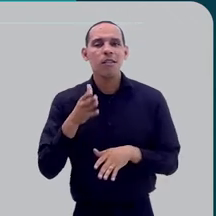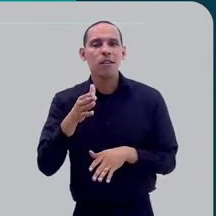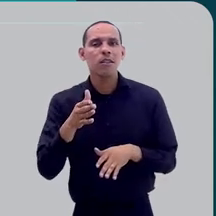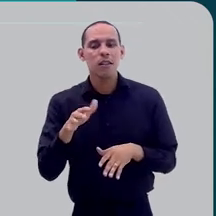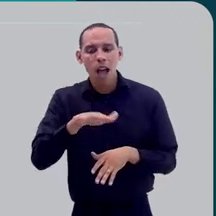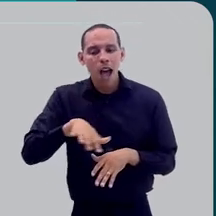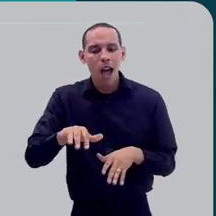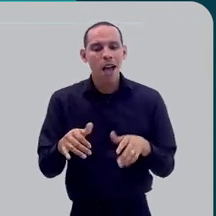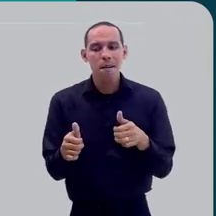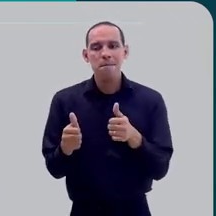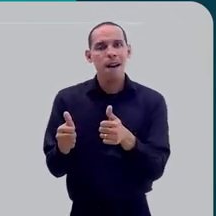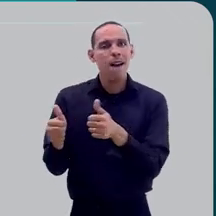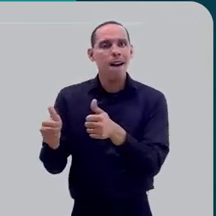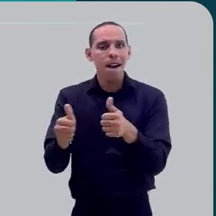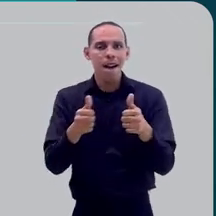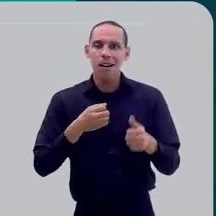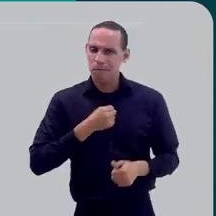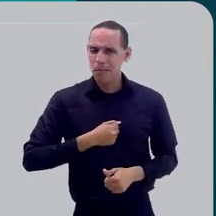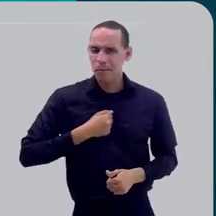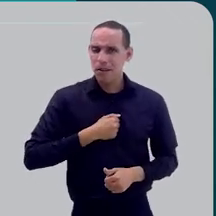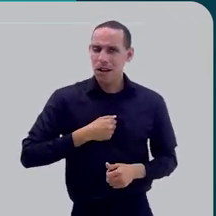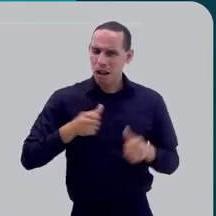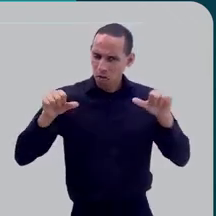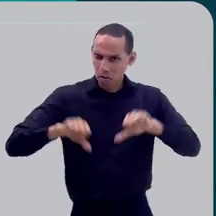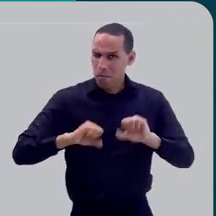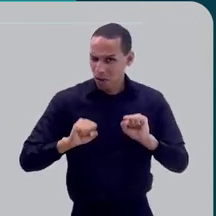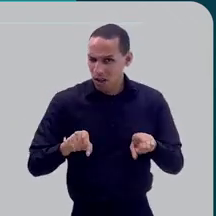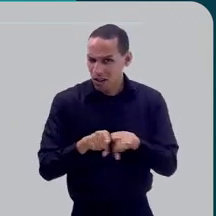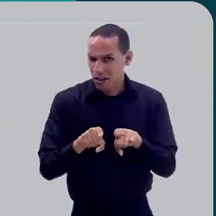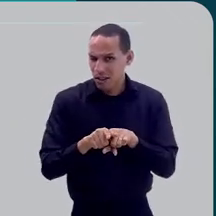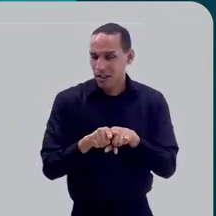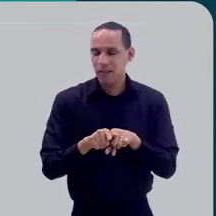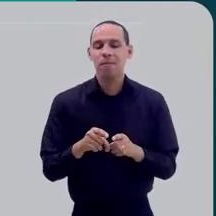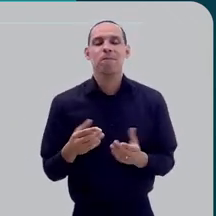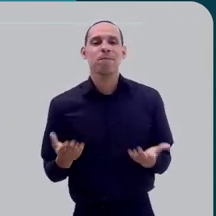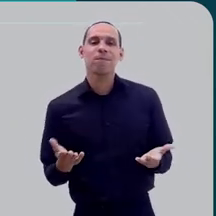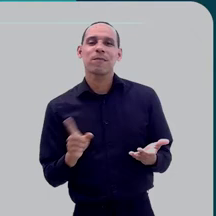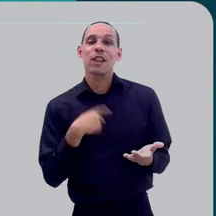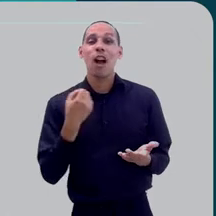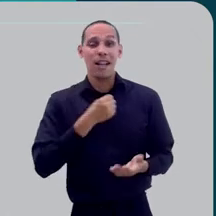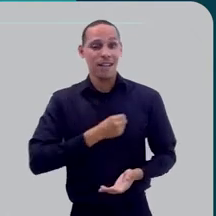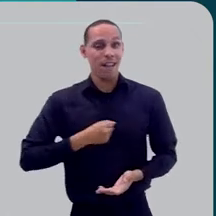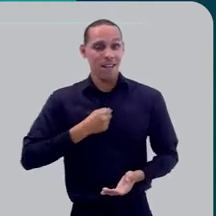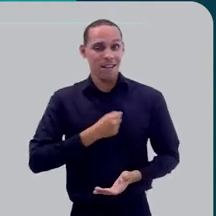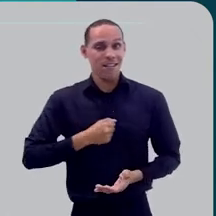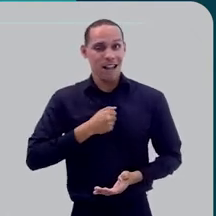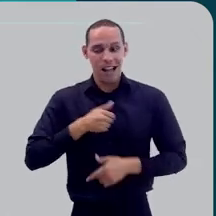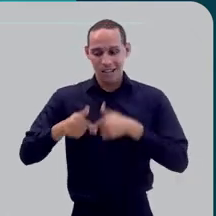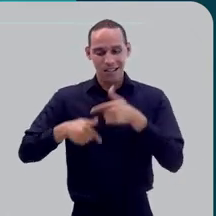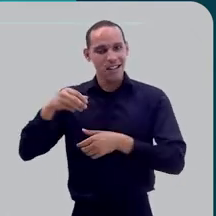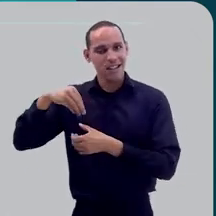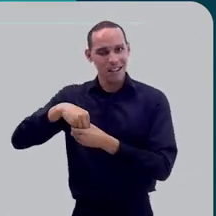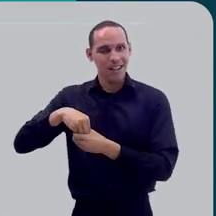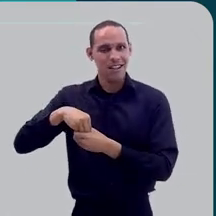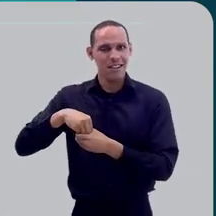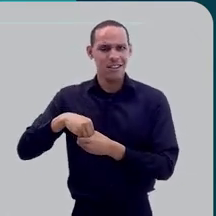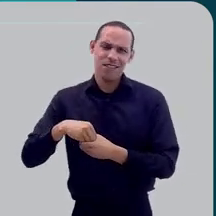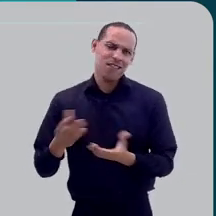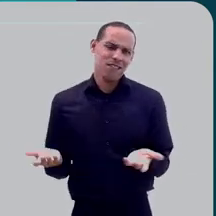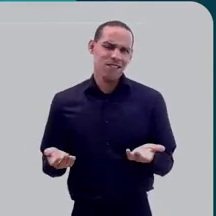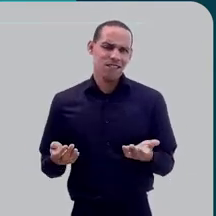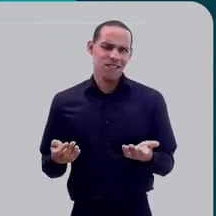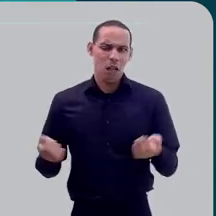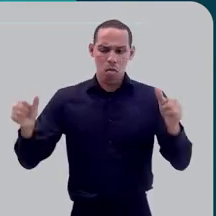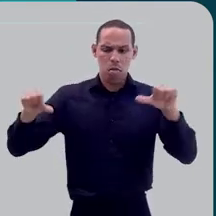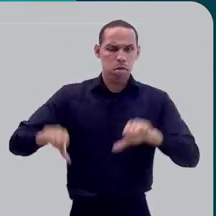num ambiente de trabalho onde você tem satisfação? Eu não entendi muito bem. Quando a gente tem satisfação num ambiente de trabalho,